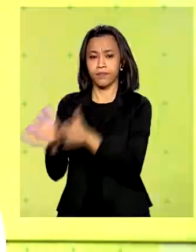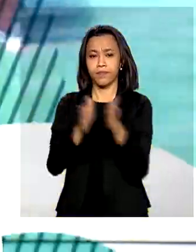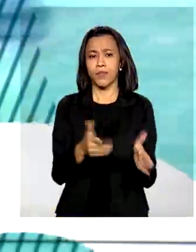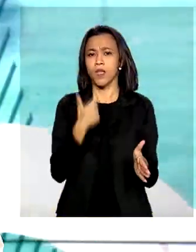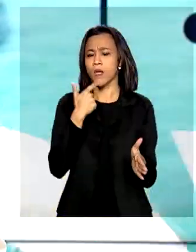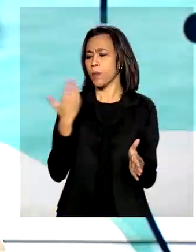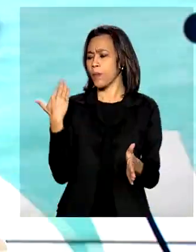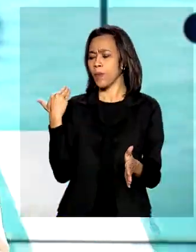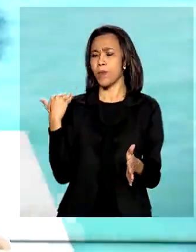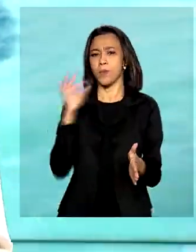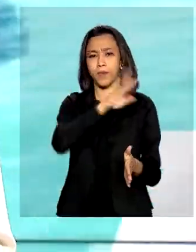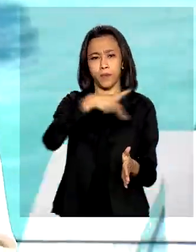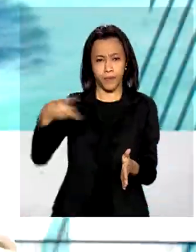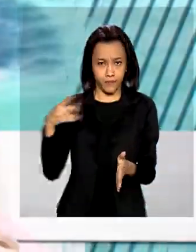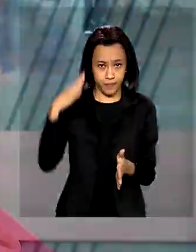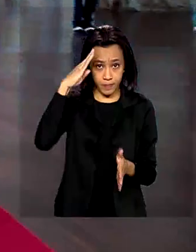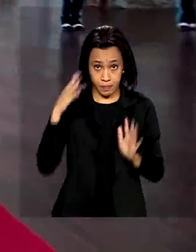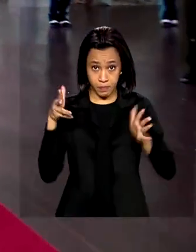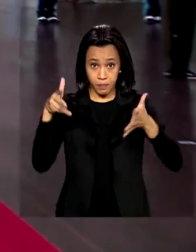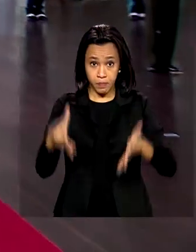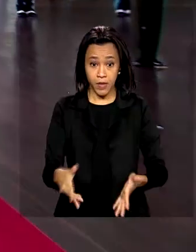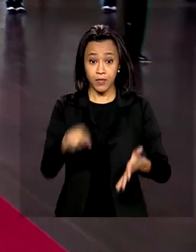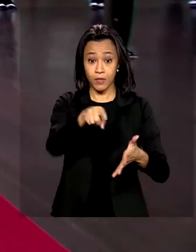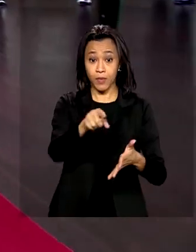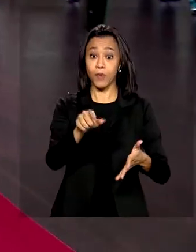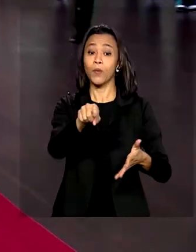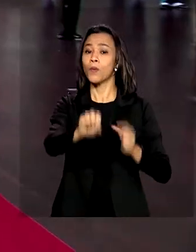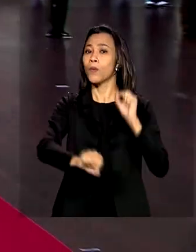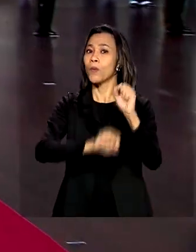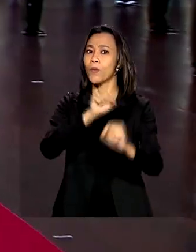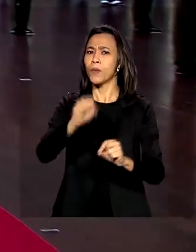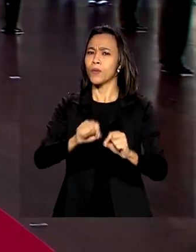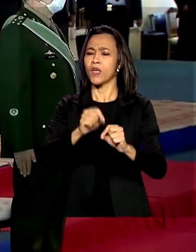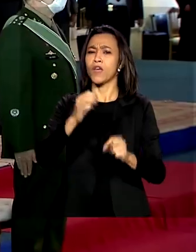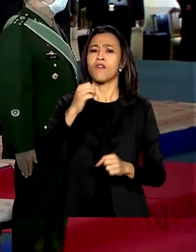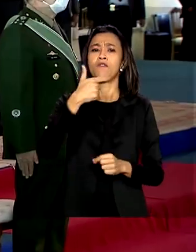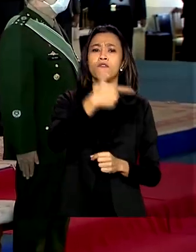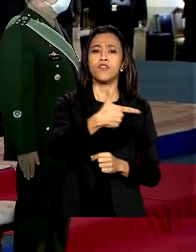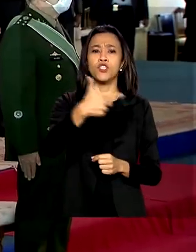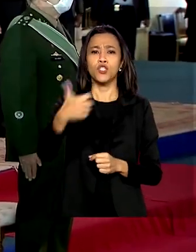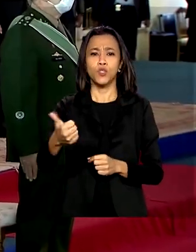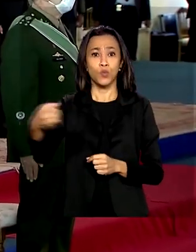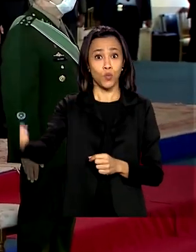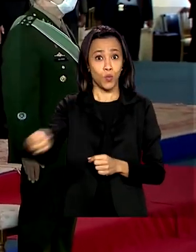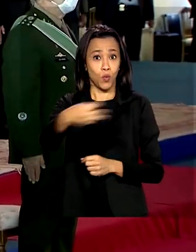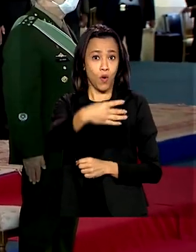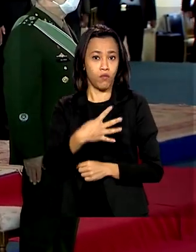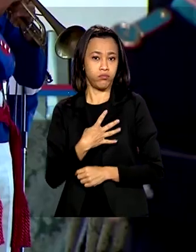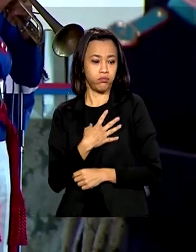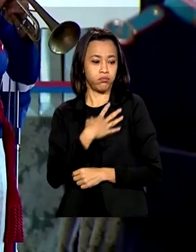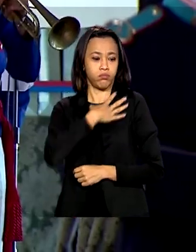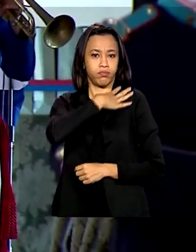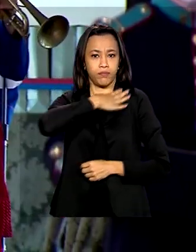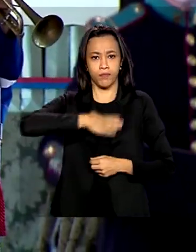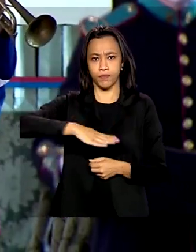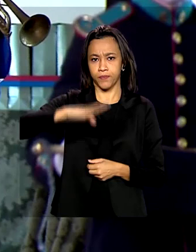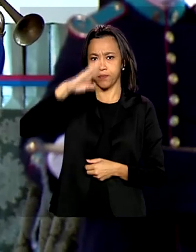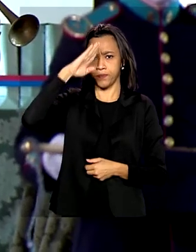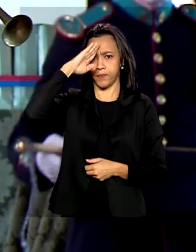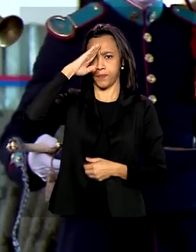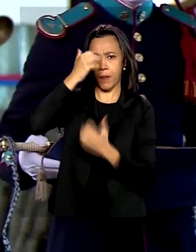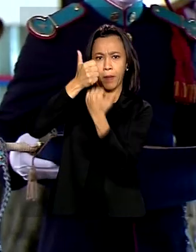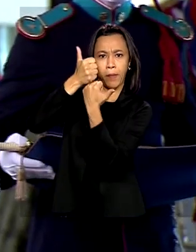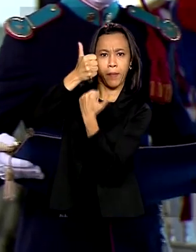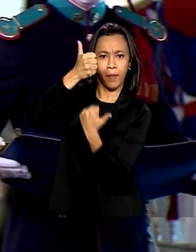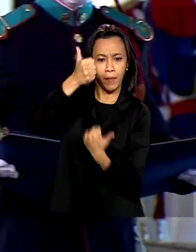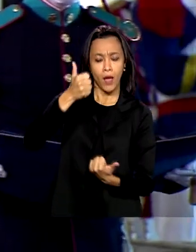participou no Clube do Exército em Brasília da solenidade de promoção de 21 novos oficiais generais. Eles tiveram